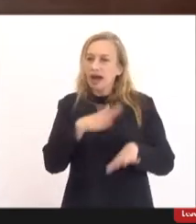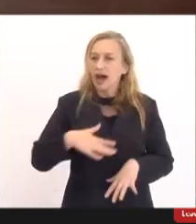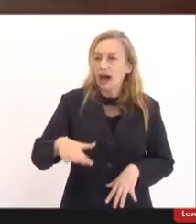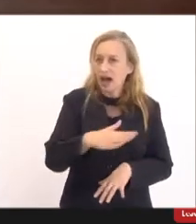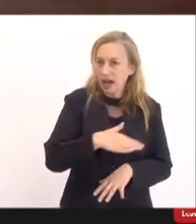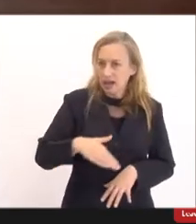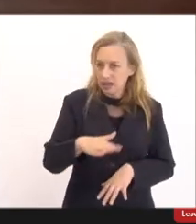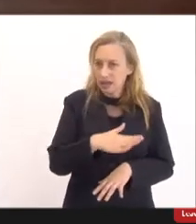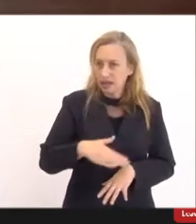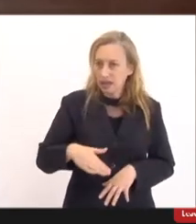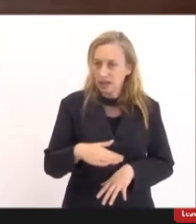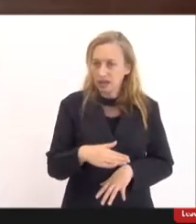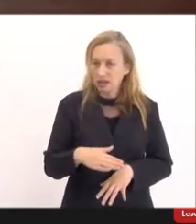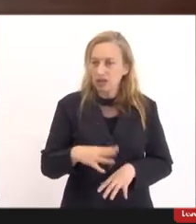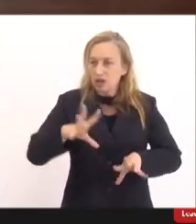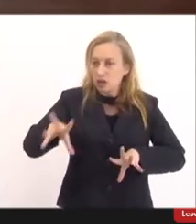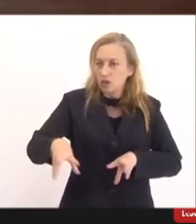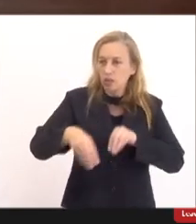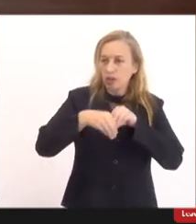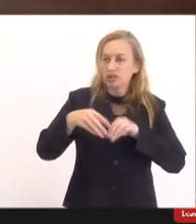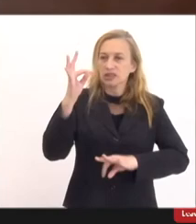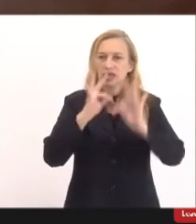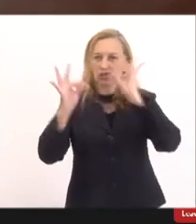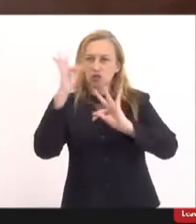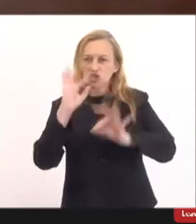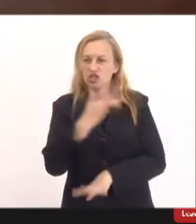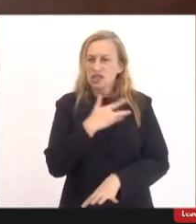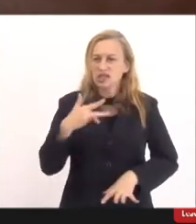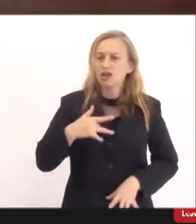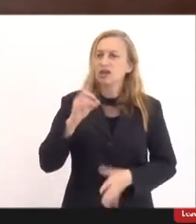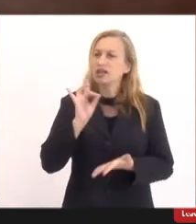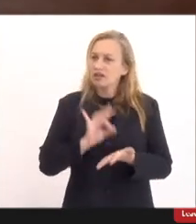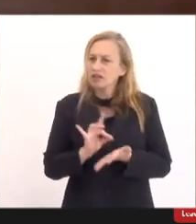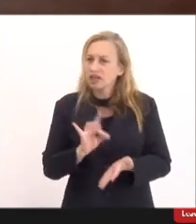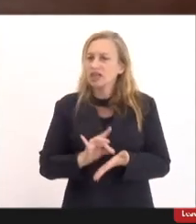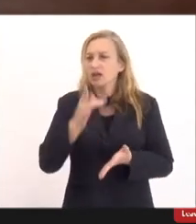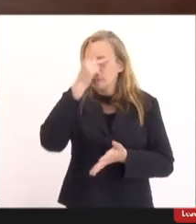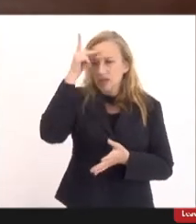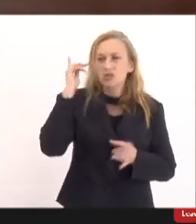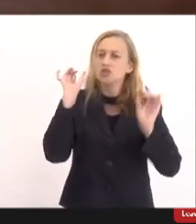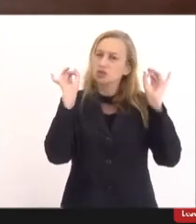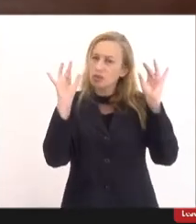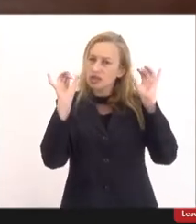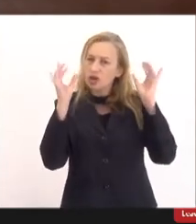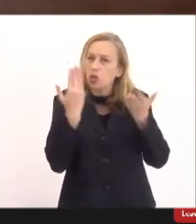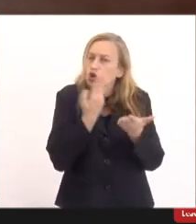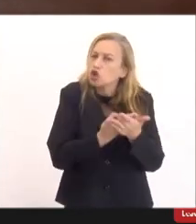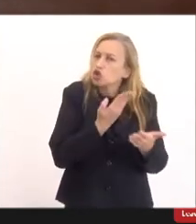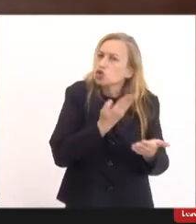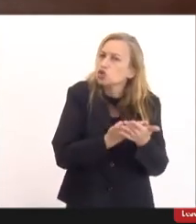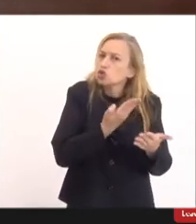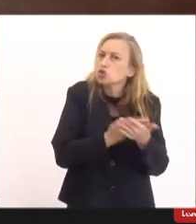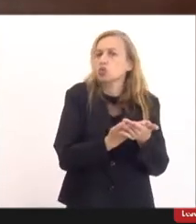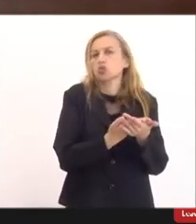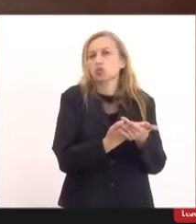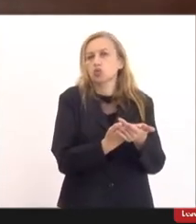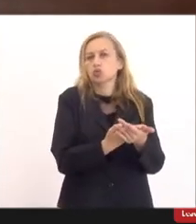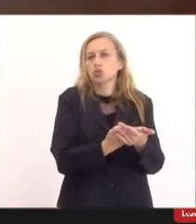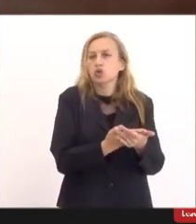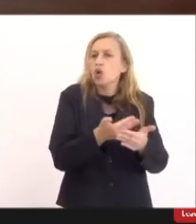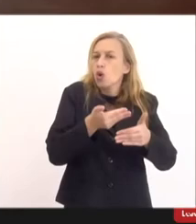incorporação de tecnologias em saúde que são na verdade os especialistas que estudam o